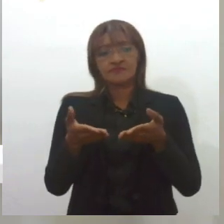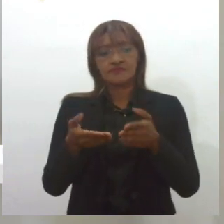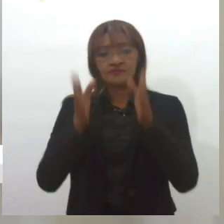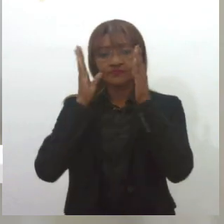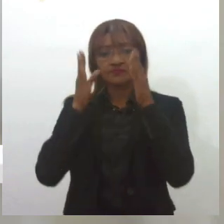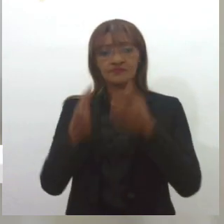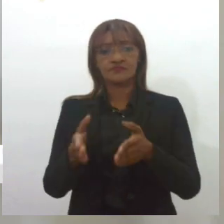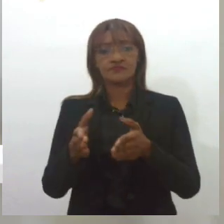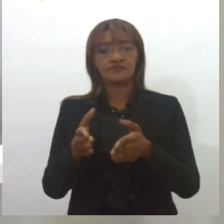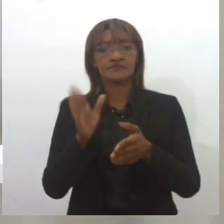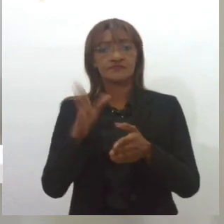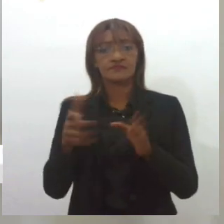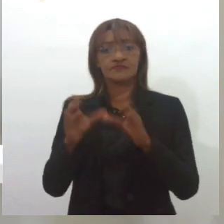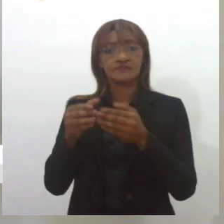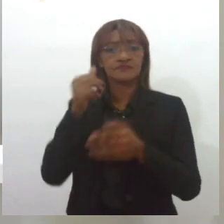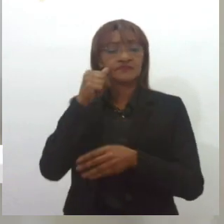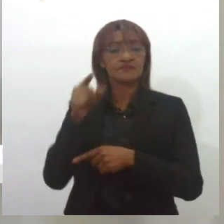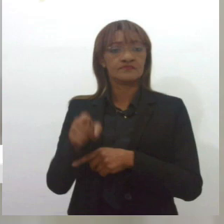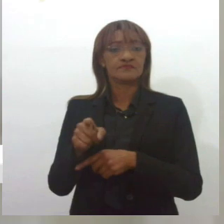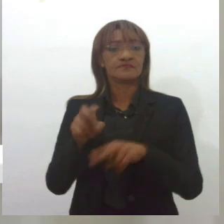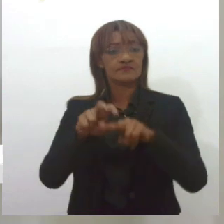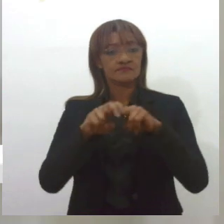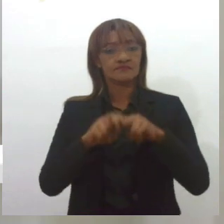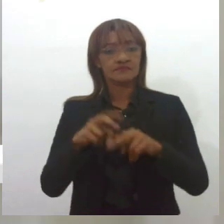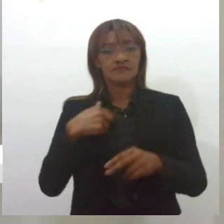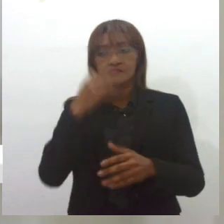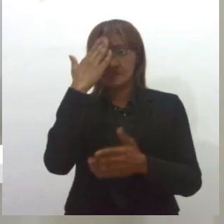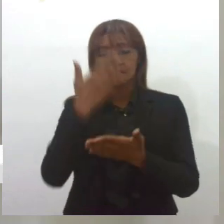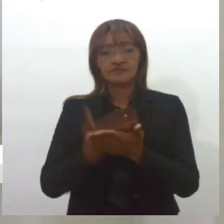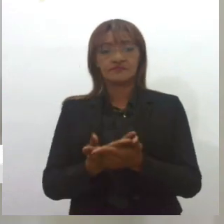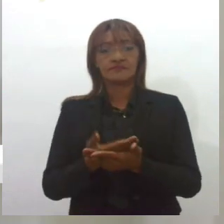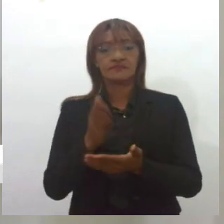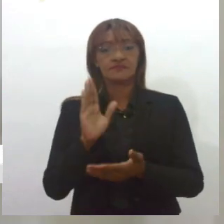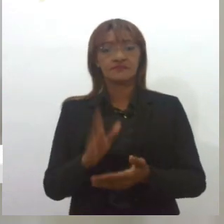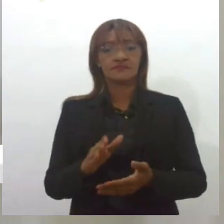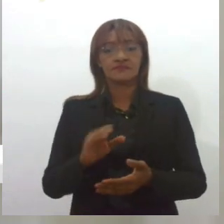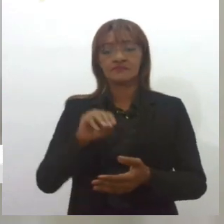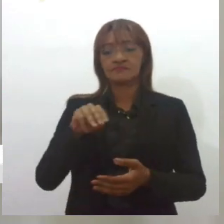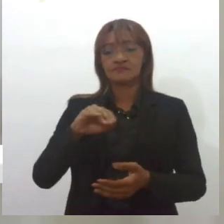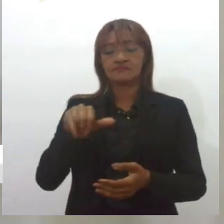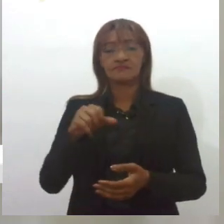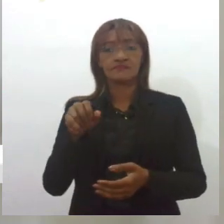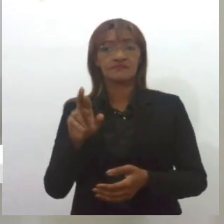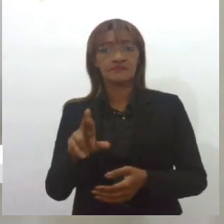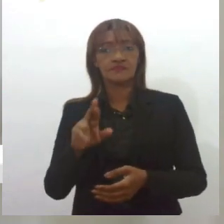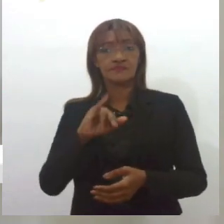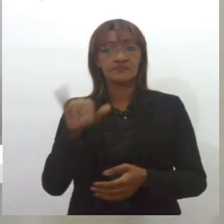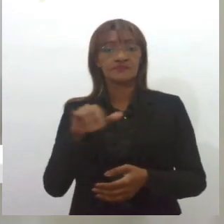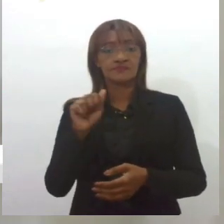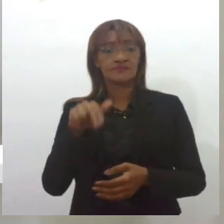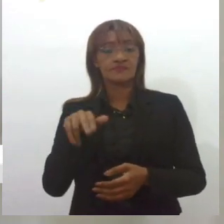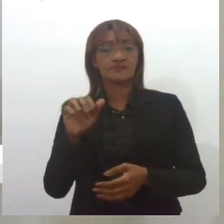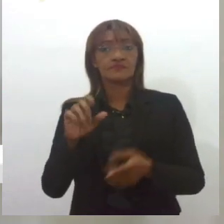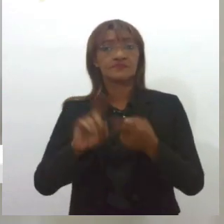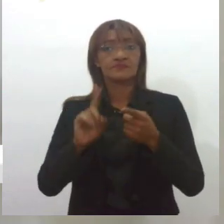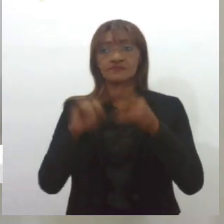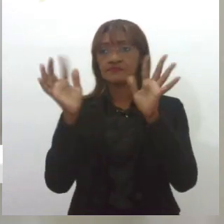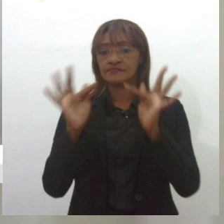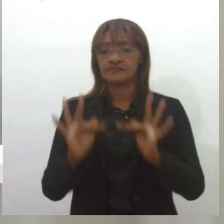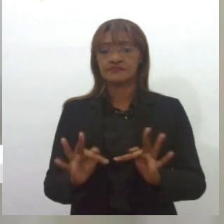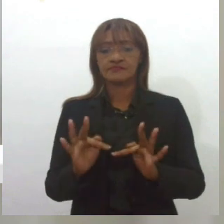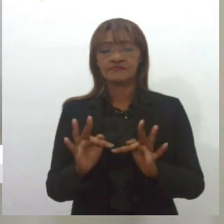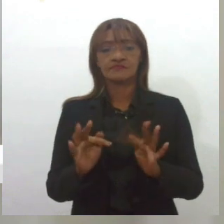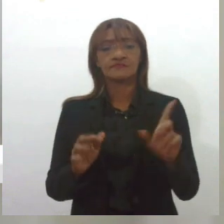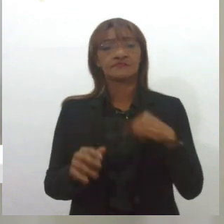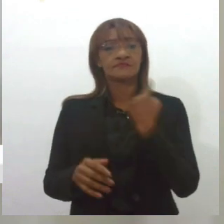público masculino. Isso nos deixa, eu tenho certeza que a major Jeane também, isso nos deixa muito lisonjeadas, até porque a gente acaba